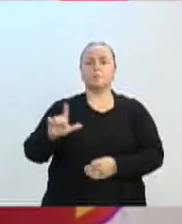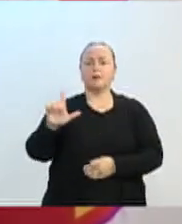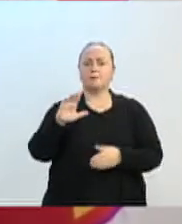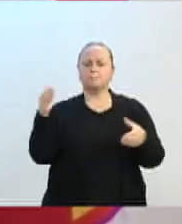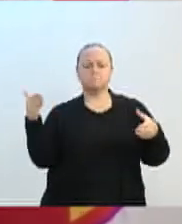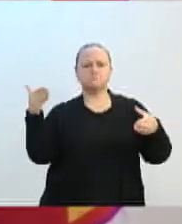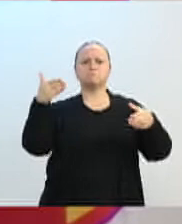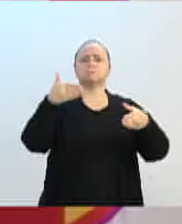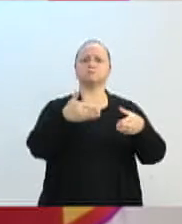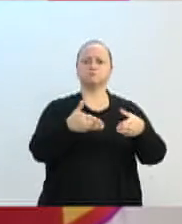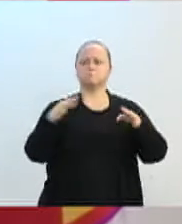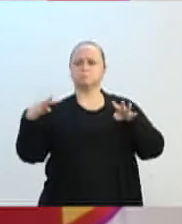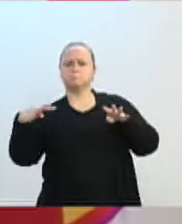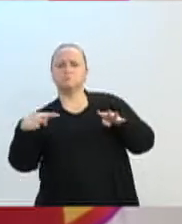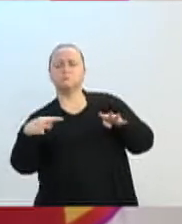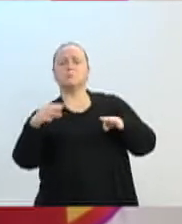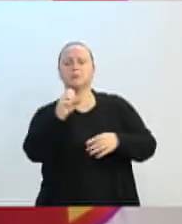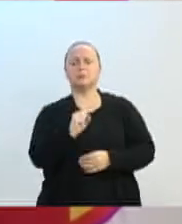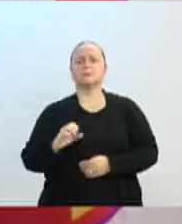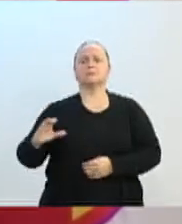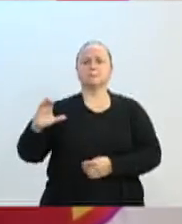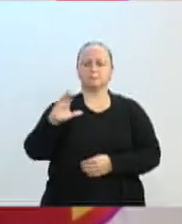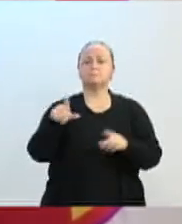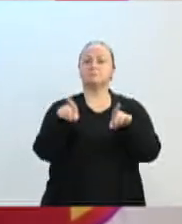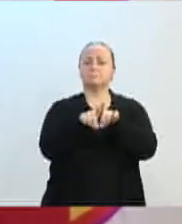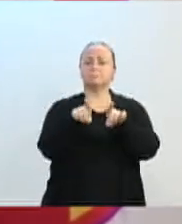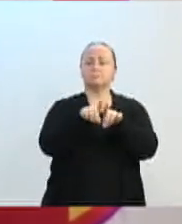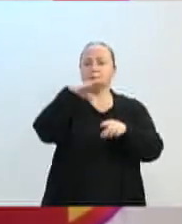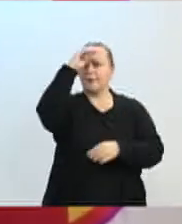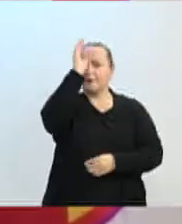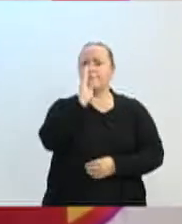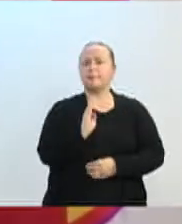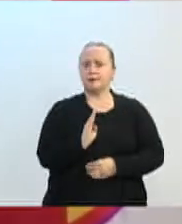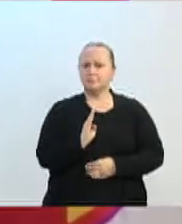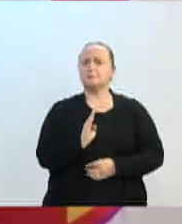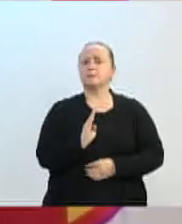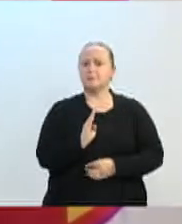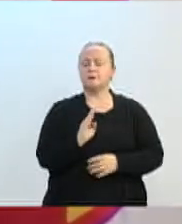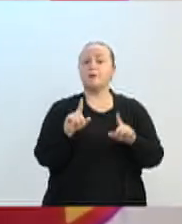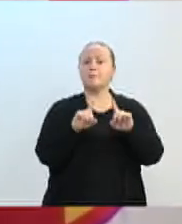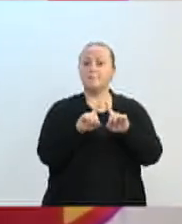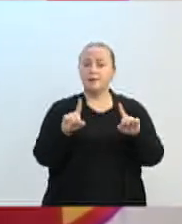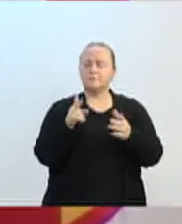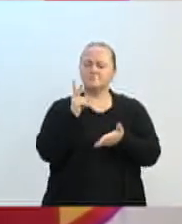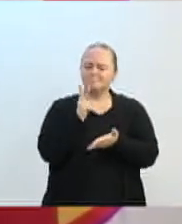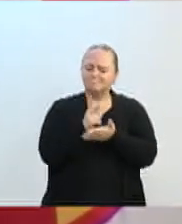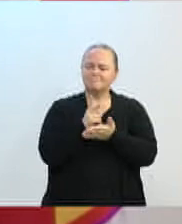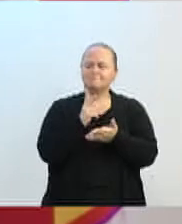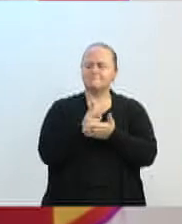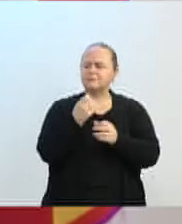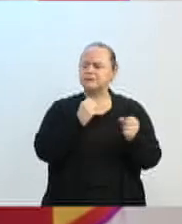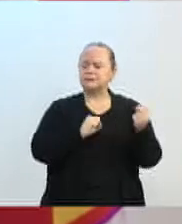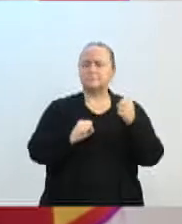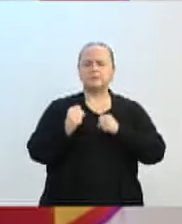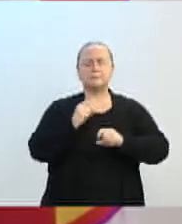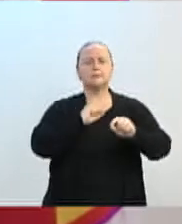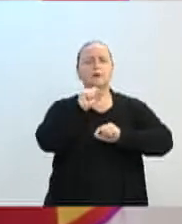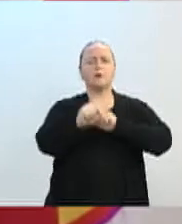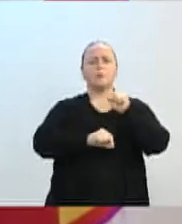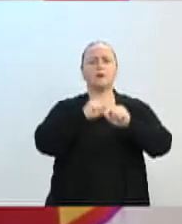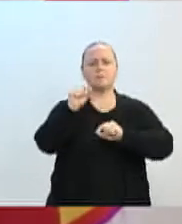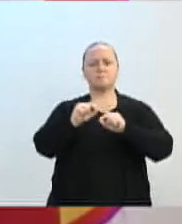cidades aqui de Santa Catarina e até do Brasil, mas nós sempre na ânsia de buscar